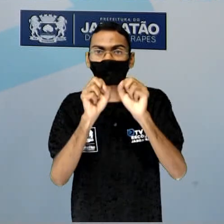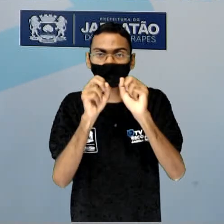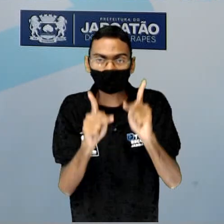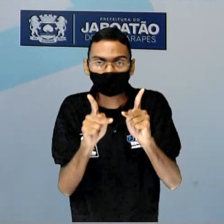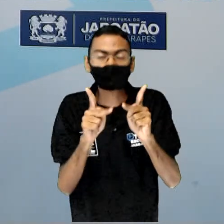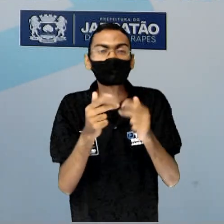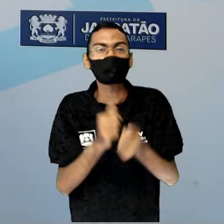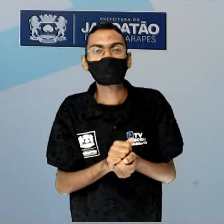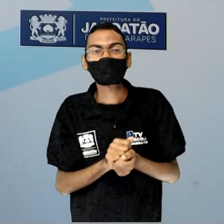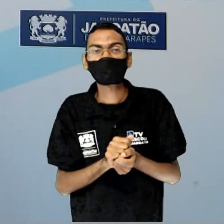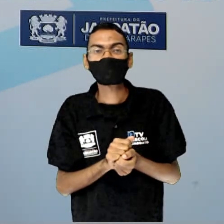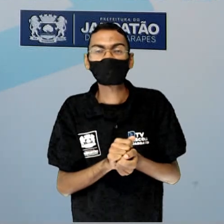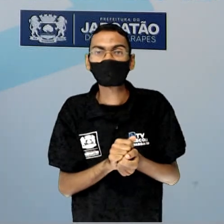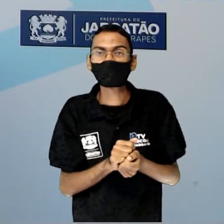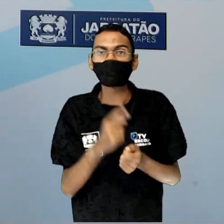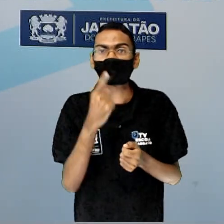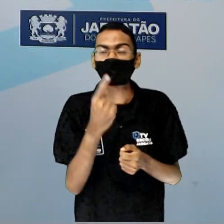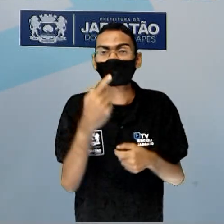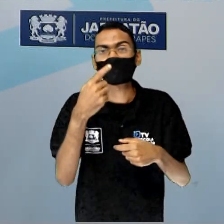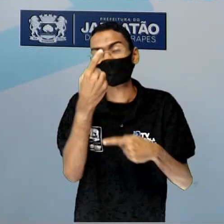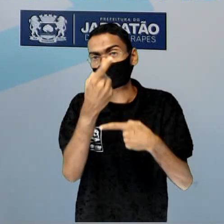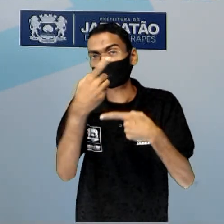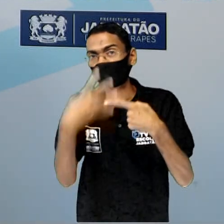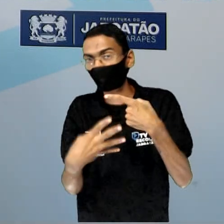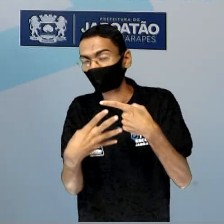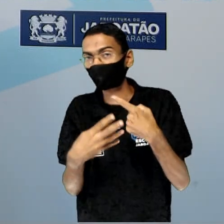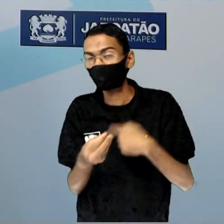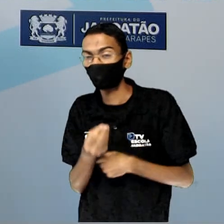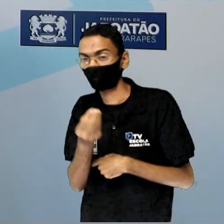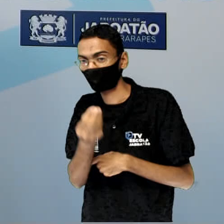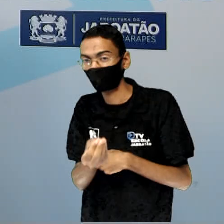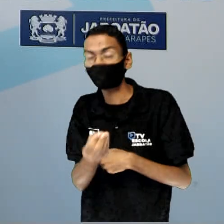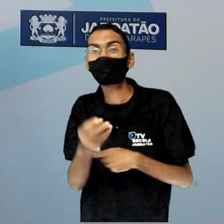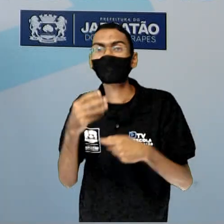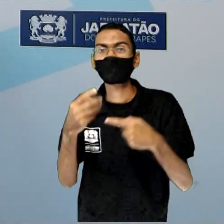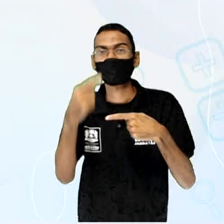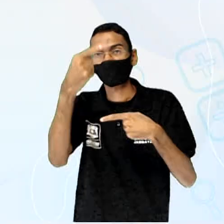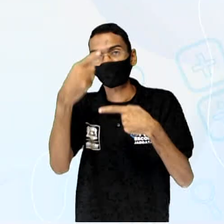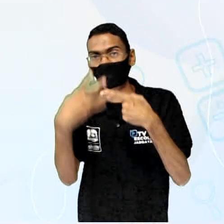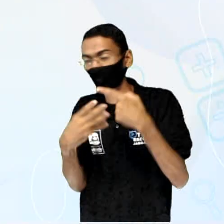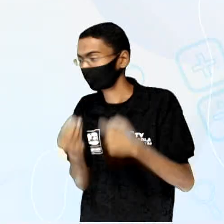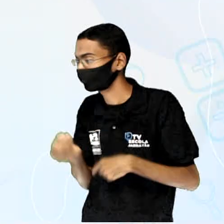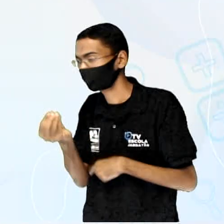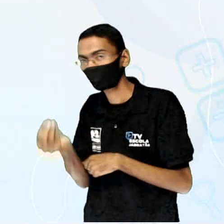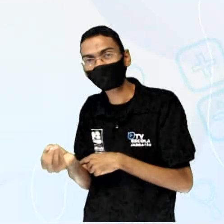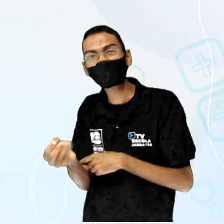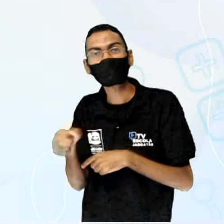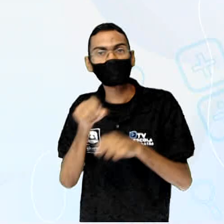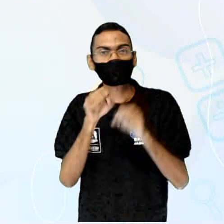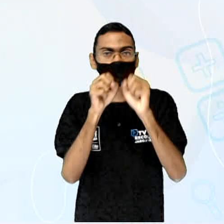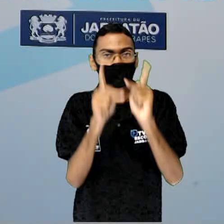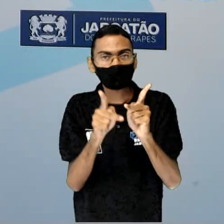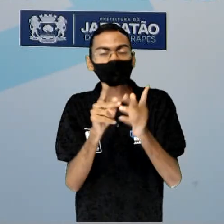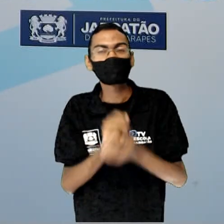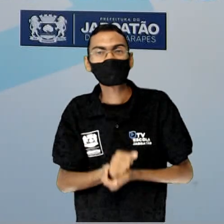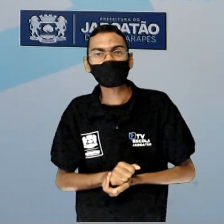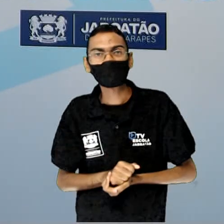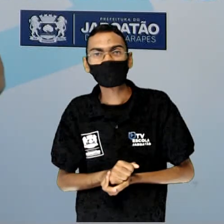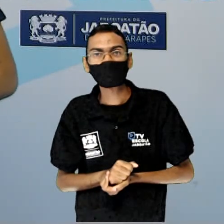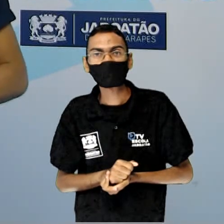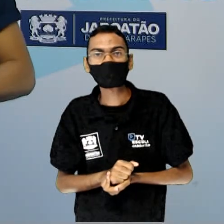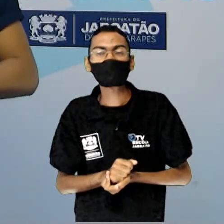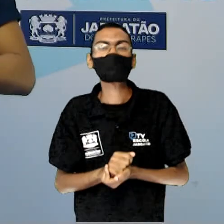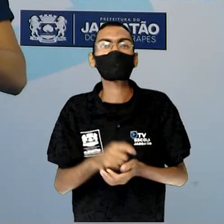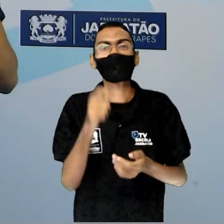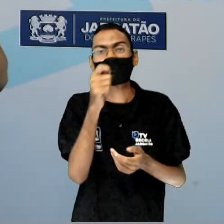a Mônica e um quarto ao Chico Bento. Bom, vamos escrever a fração que representa a